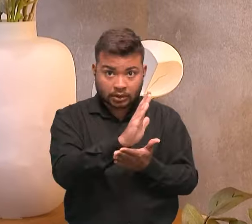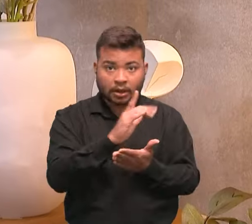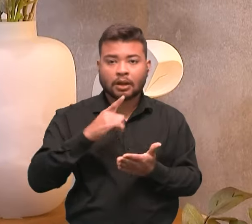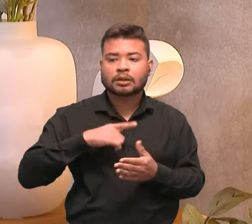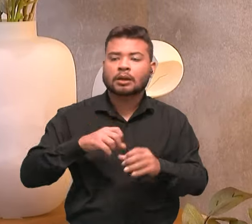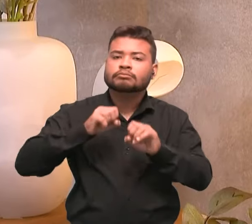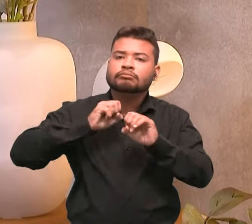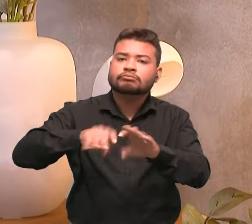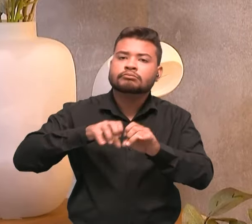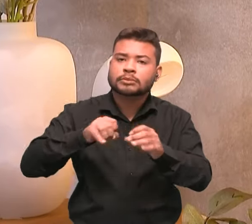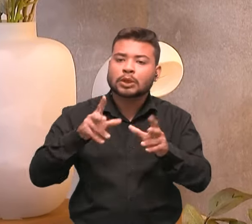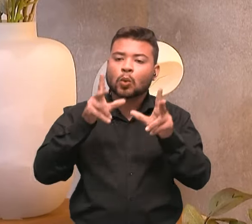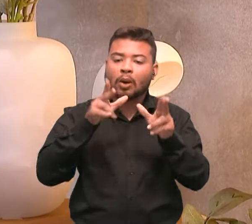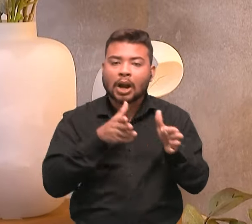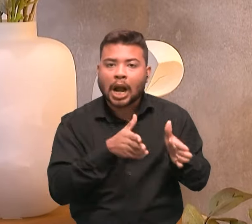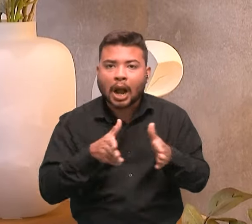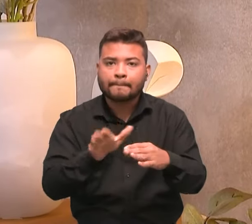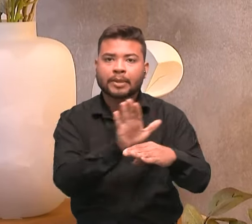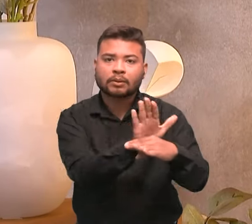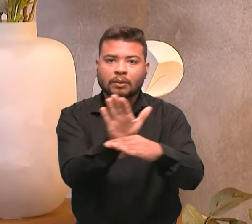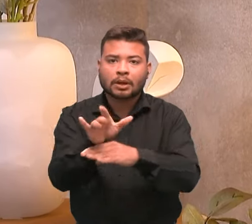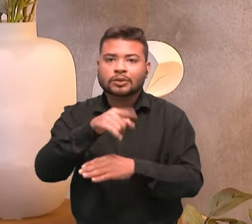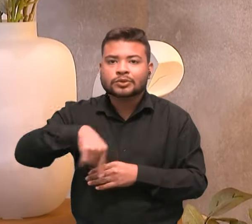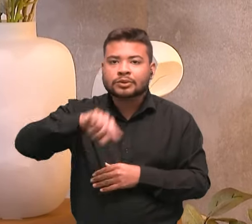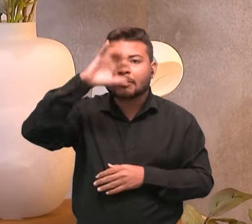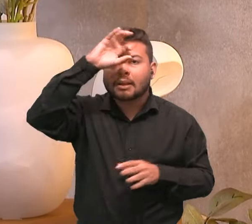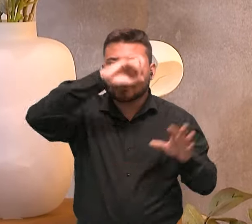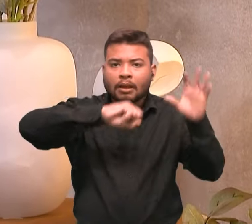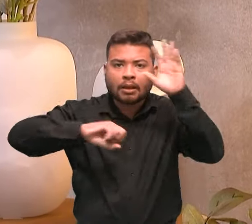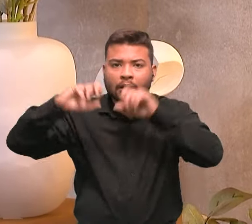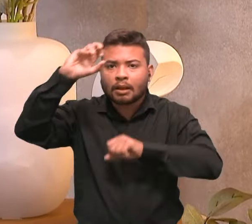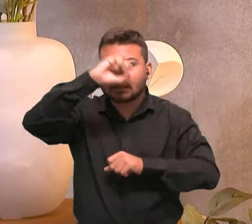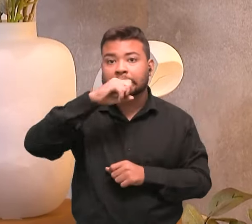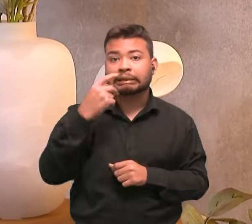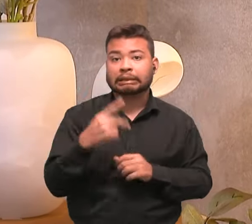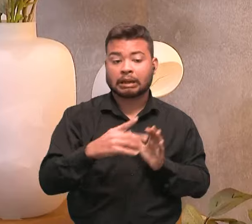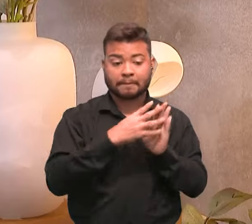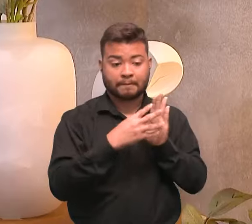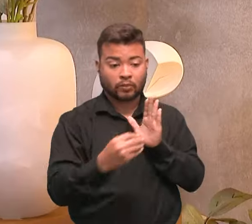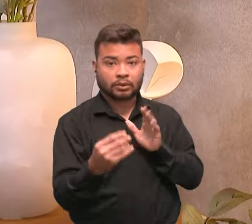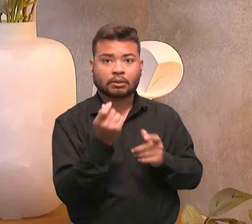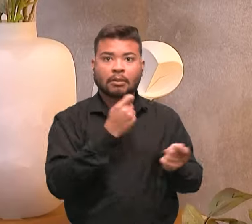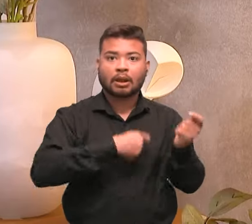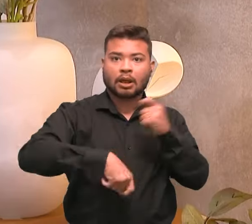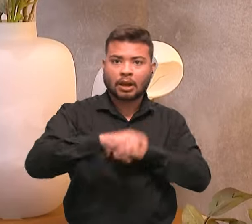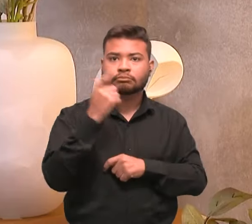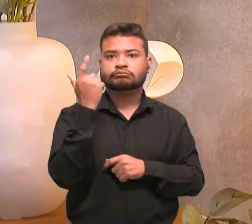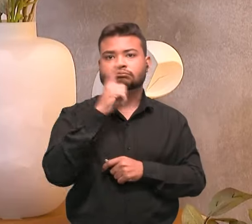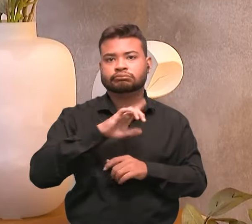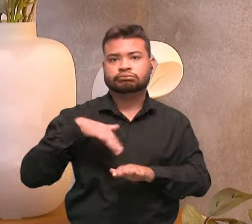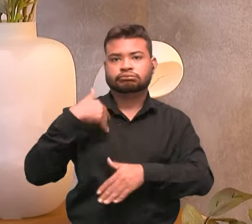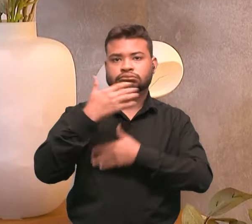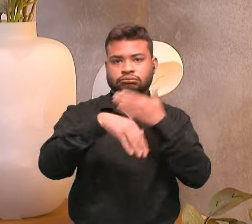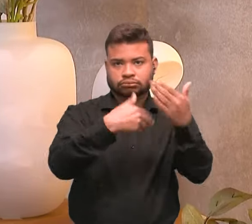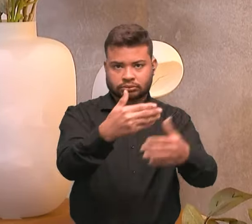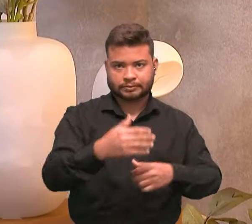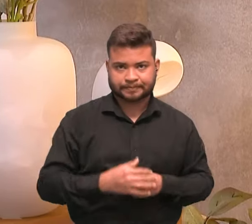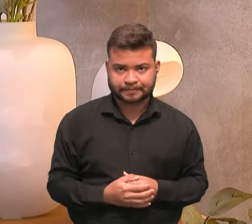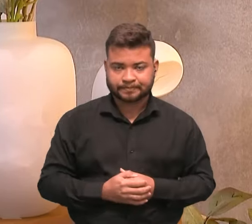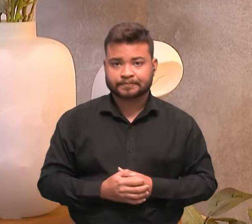capacitação e de mentorias para poder conseguir estruturar esses modelos de negócio. E além dessa